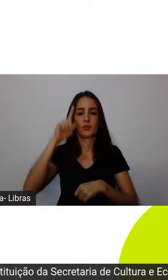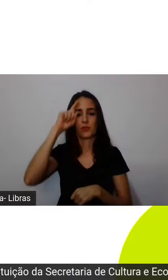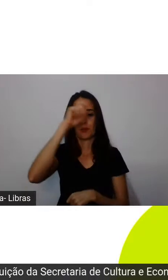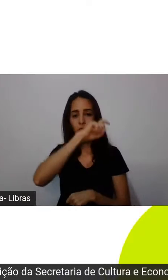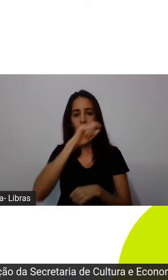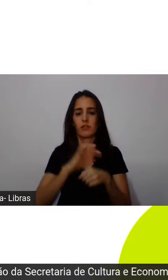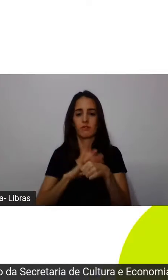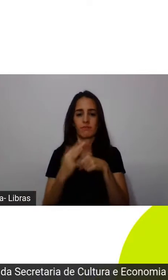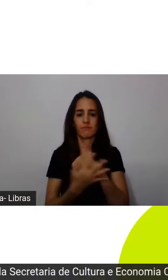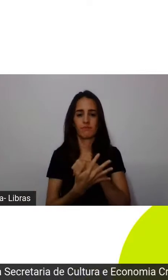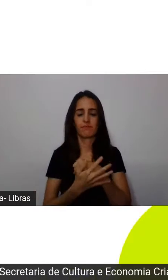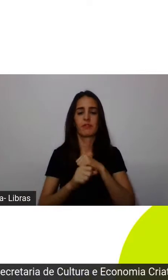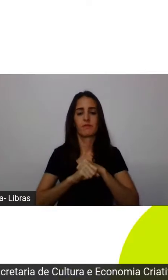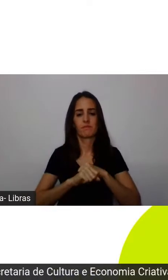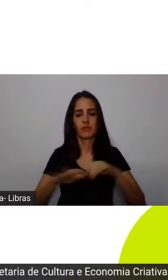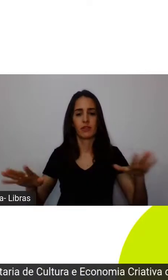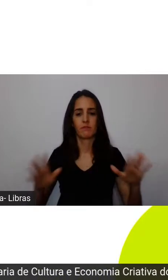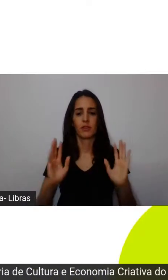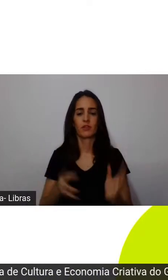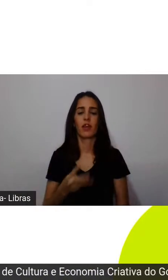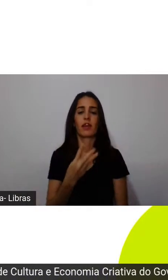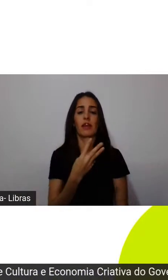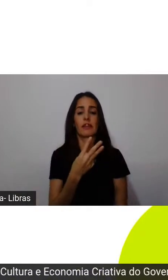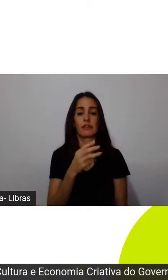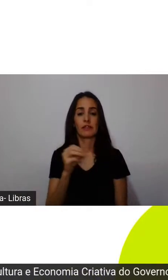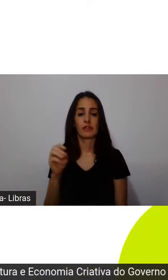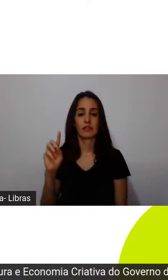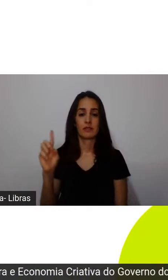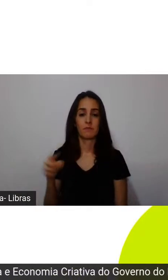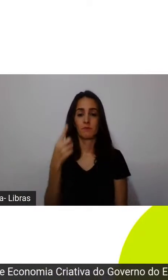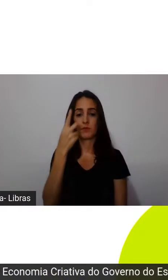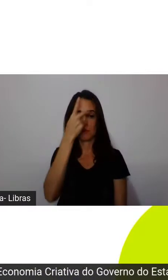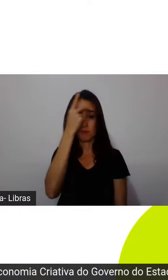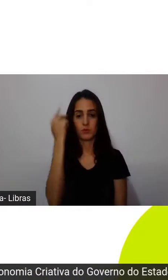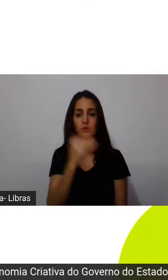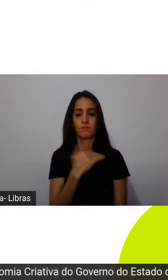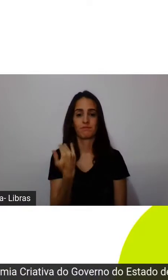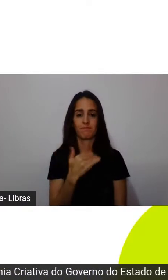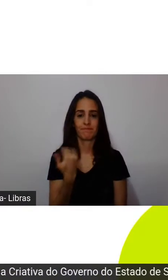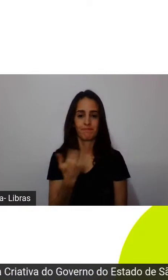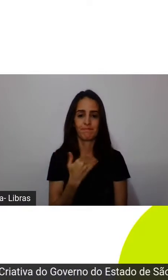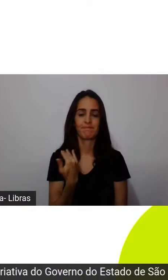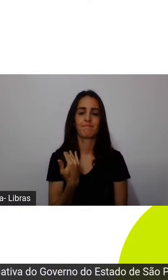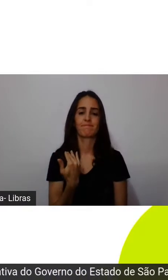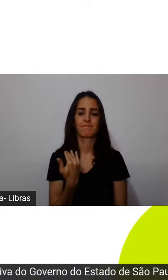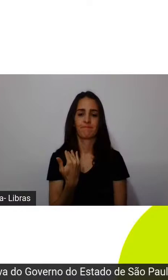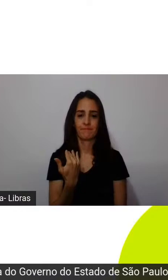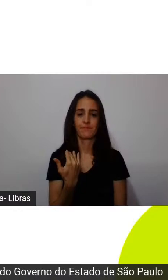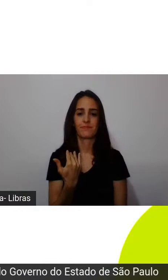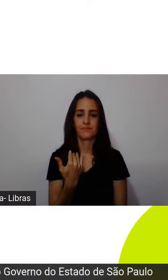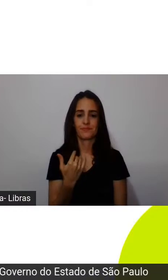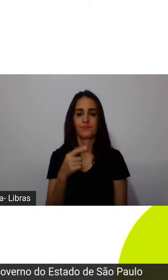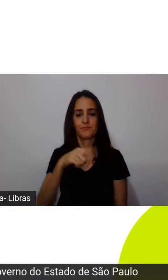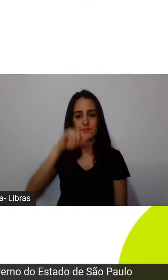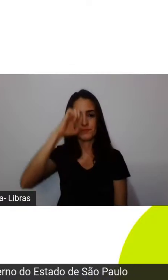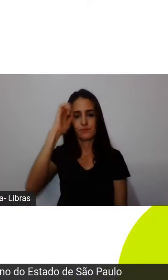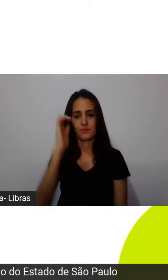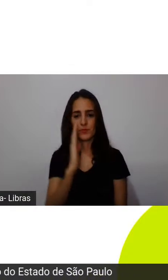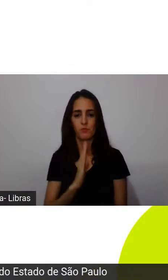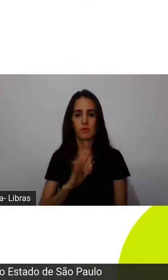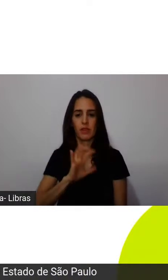ceivou 300 mil pessoas, vidas aqui do nosso Brasil,